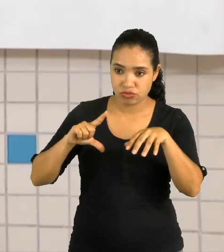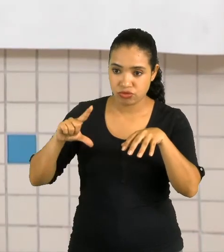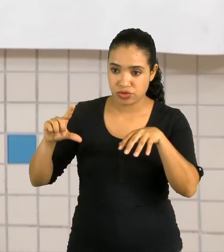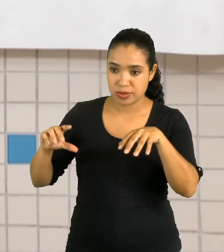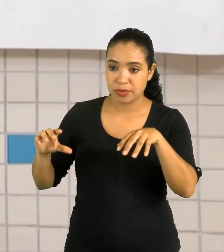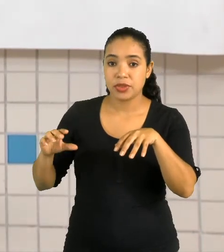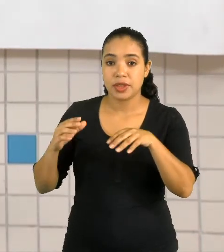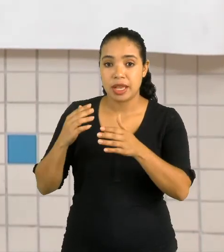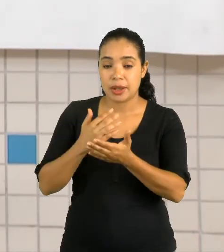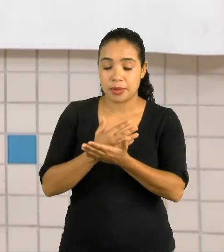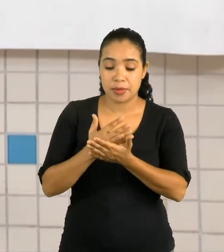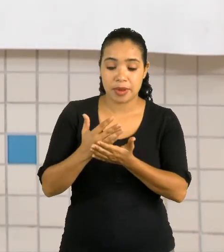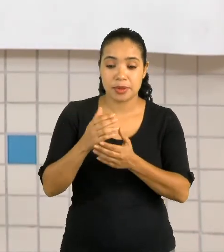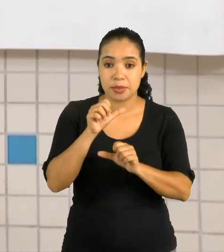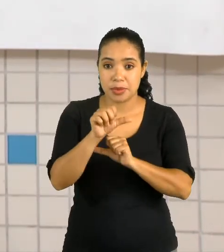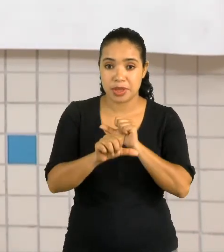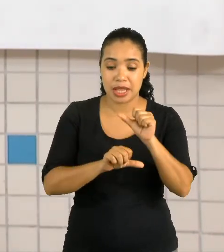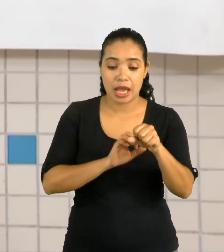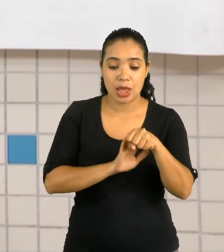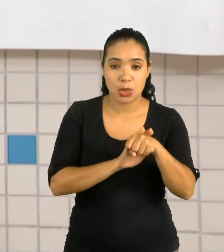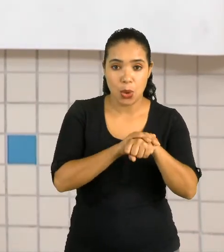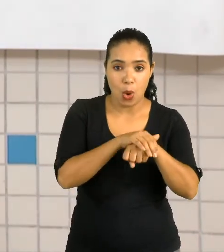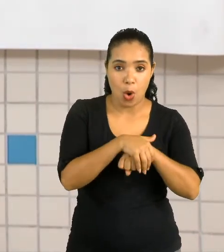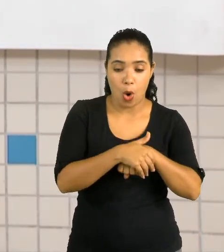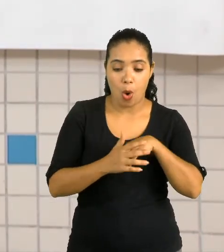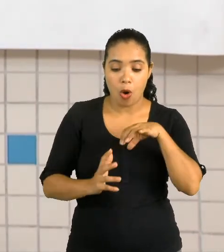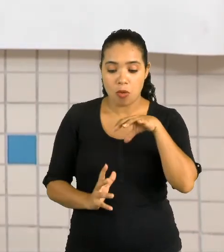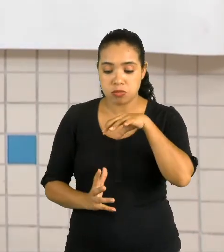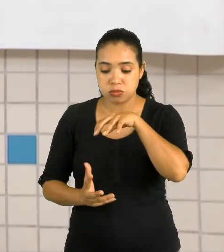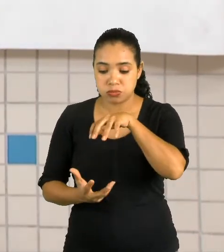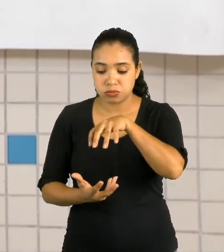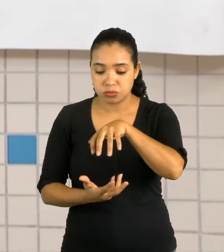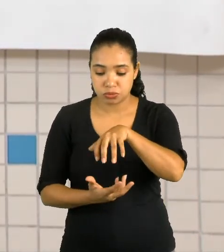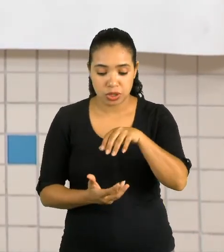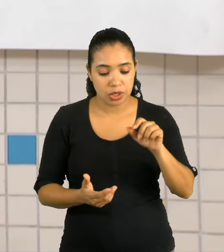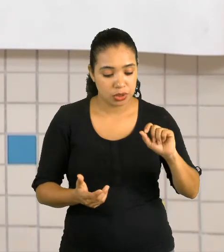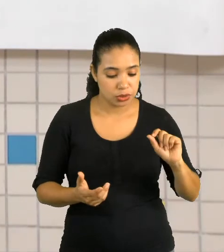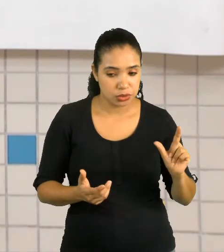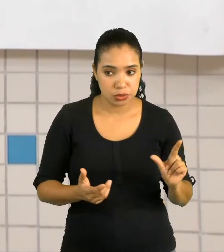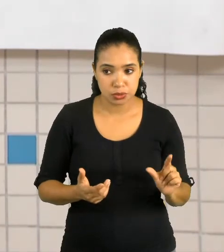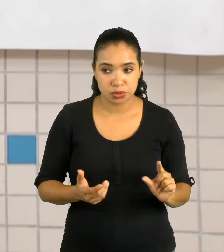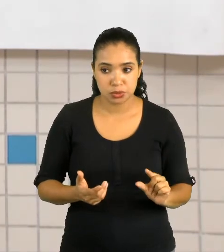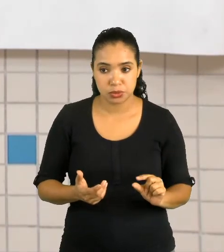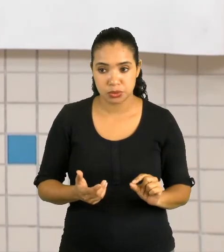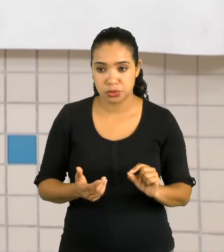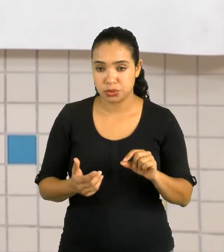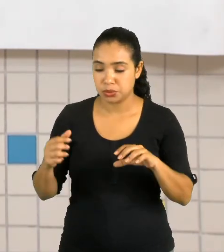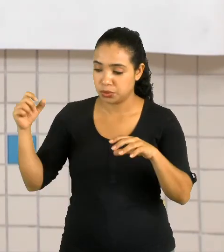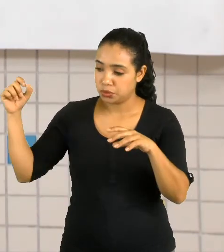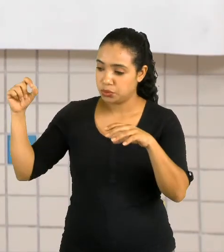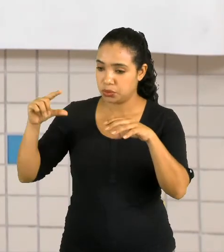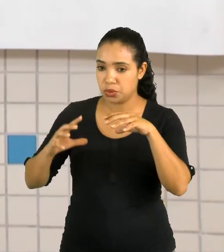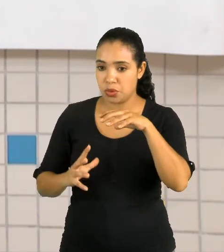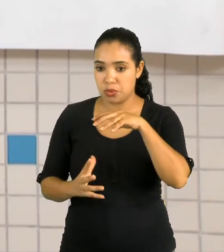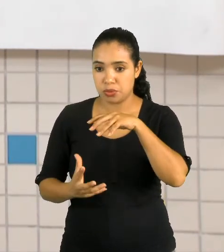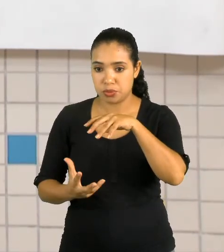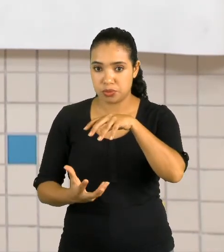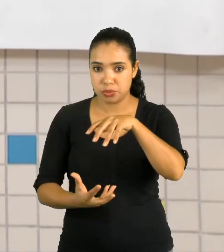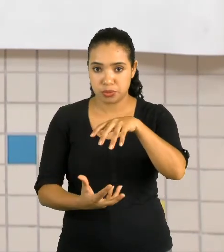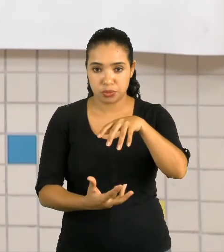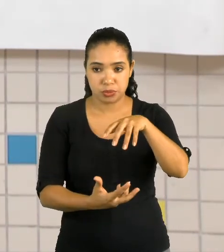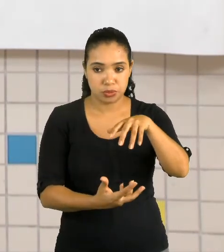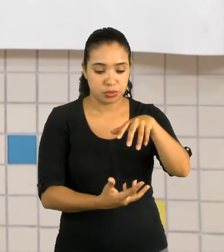noite. e é iluminada pela Lua e as estrelas. E onde estava a noite